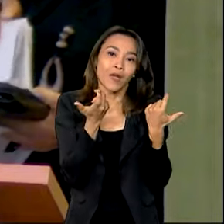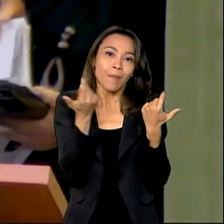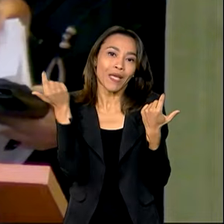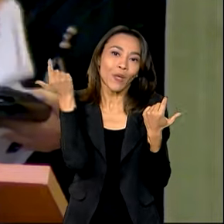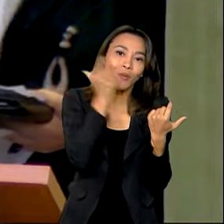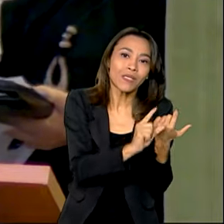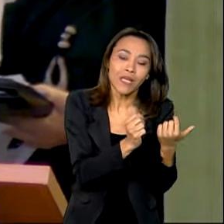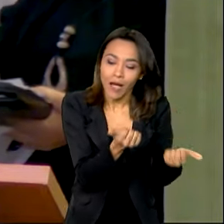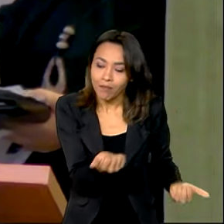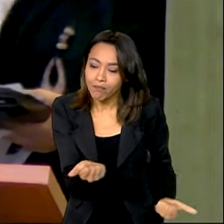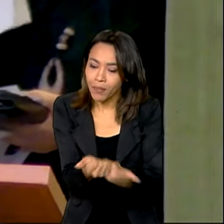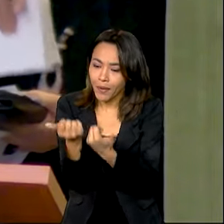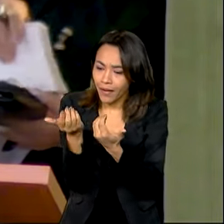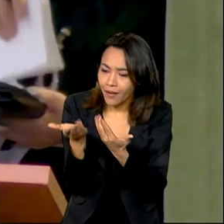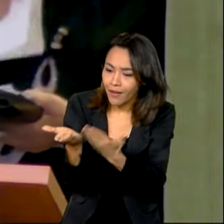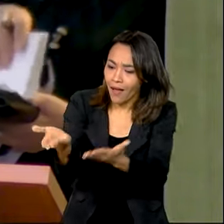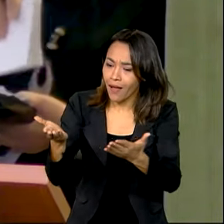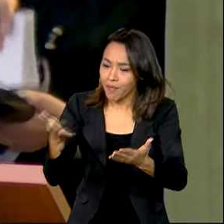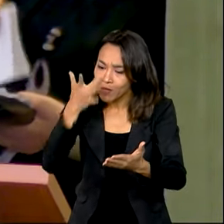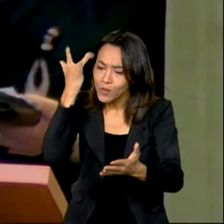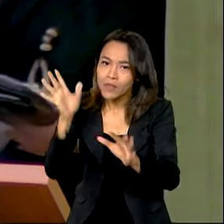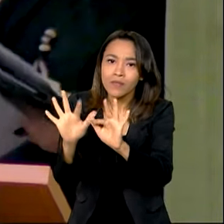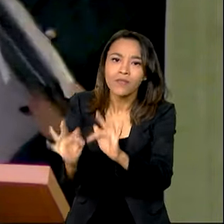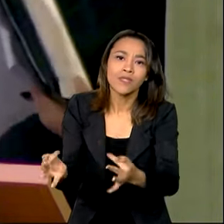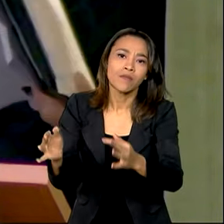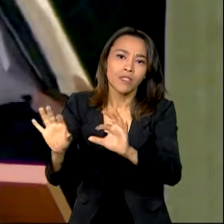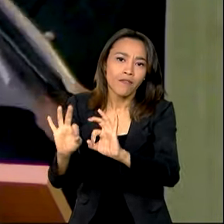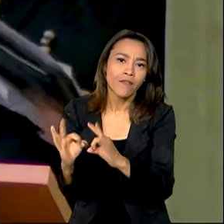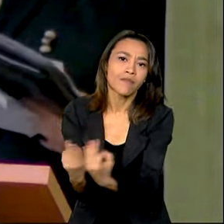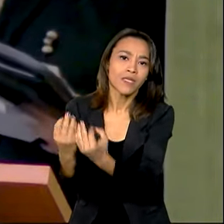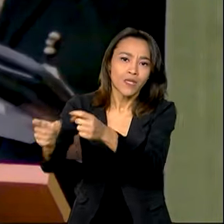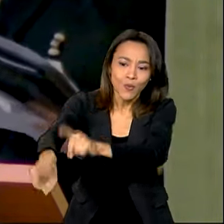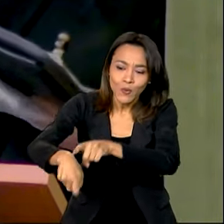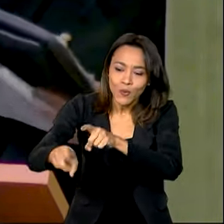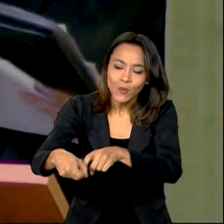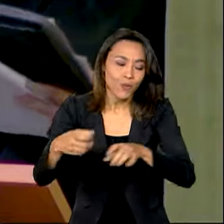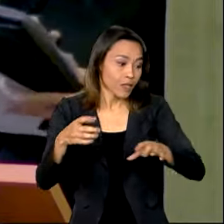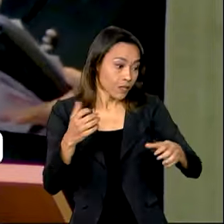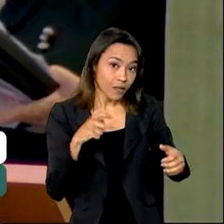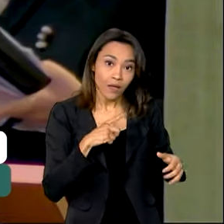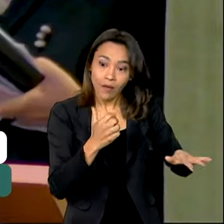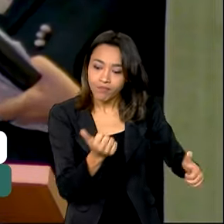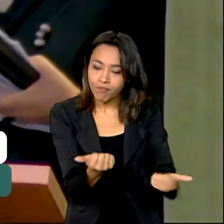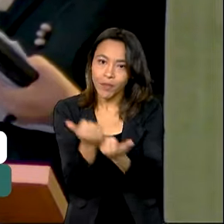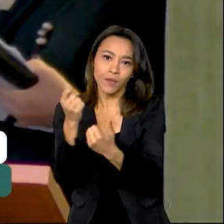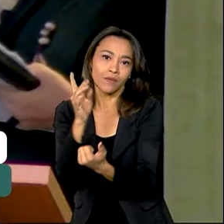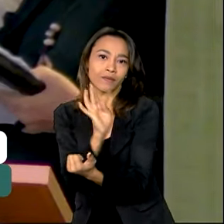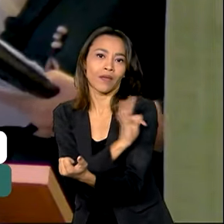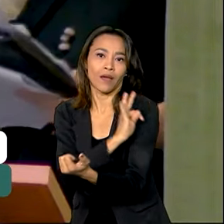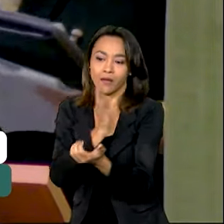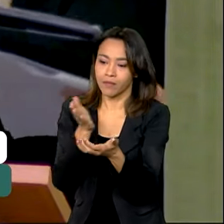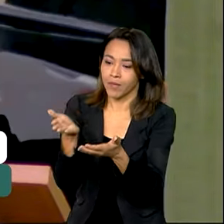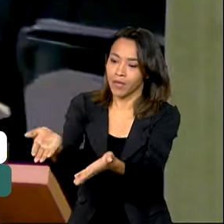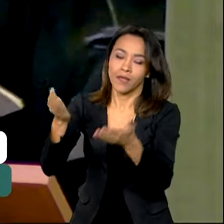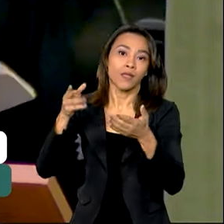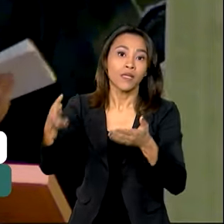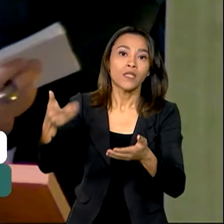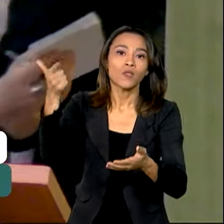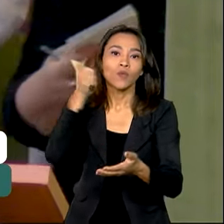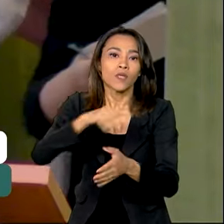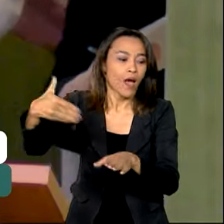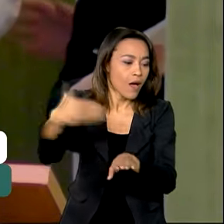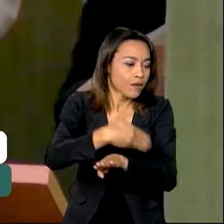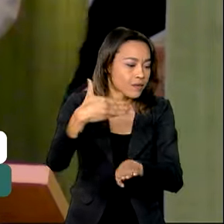agricultor familiar e agricultora familiar, que chegue junto à assistência técnica e que ele possa acessar esse